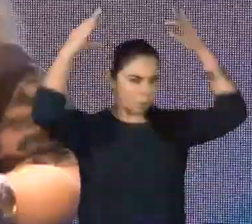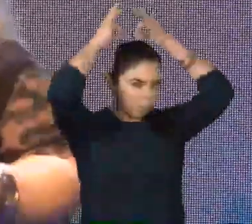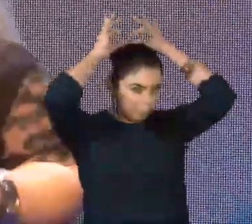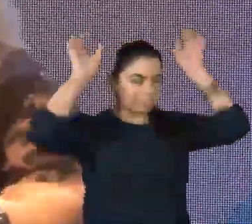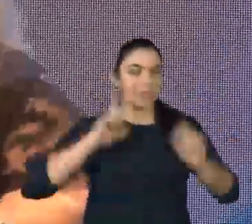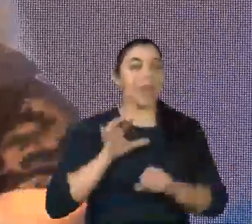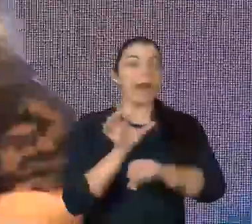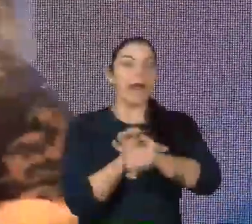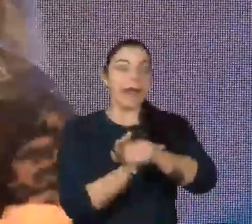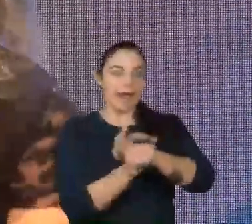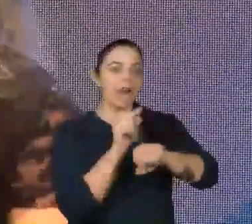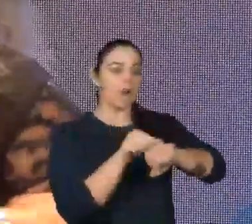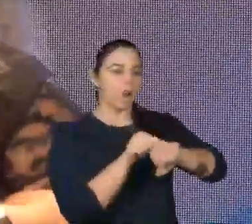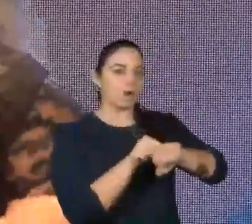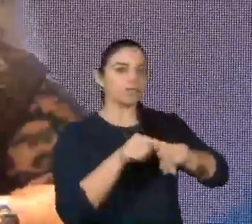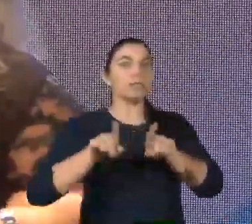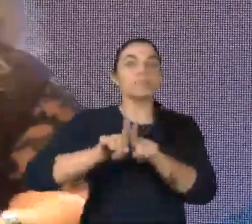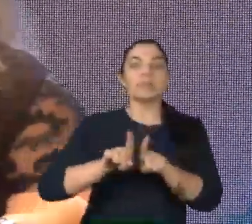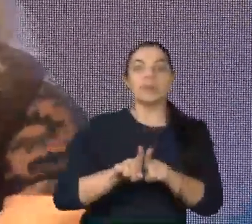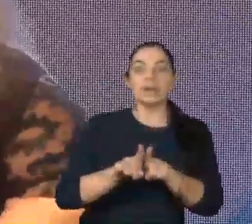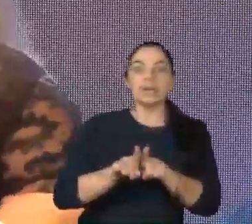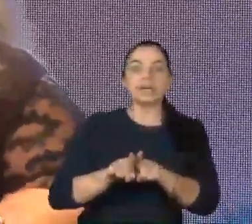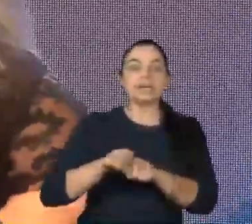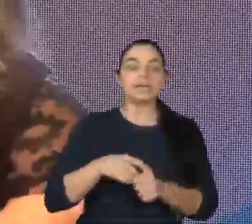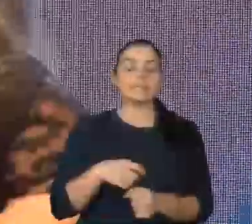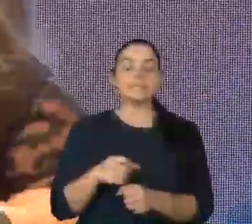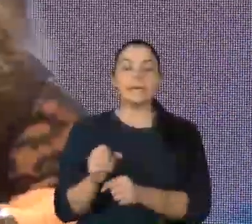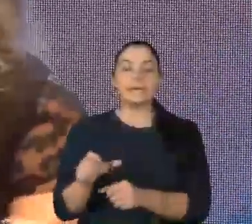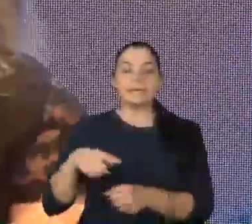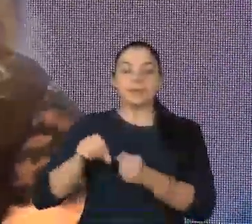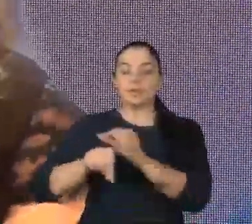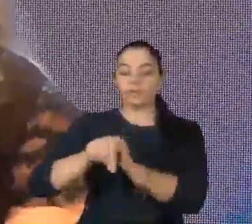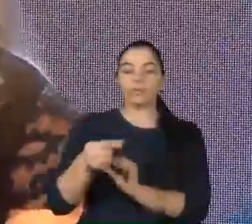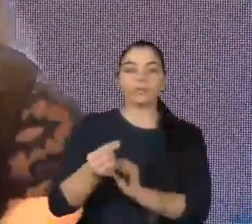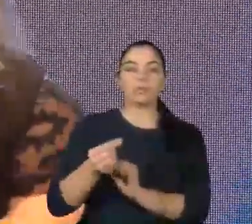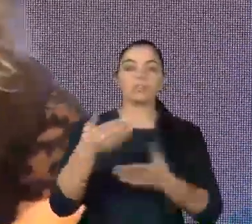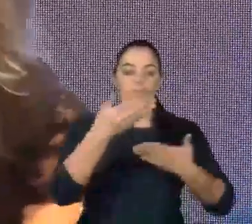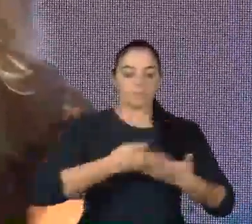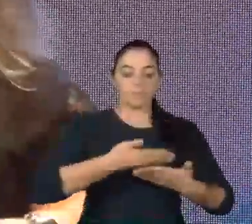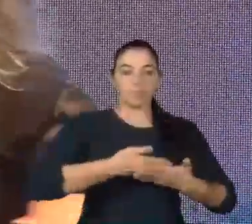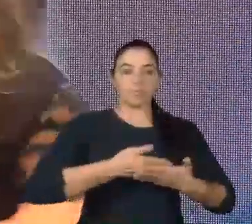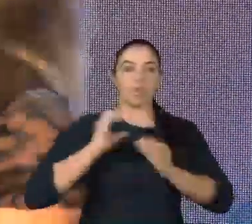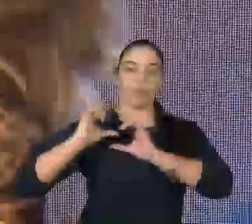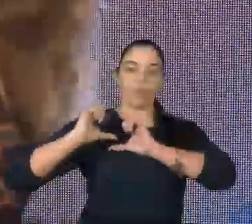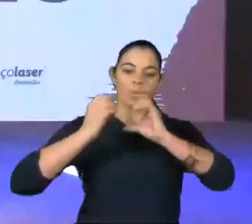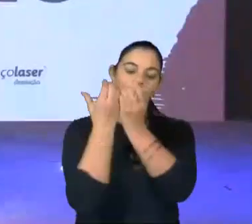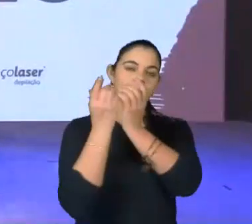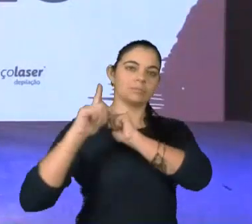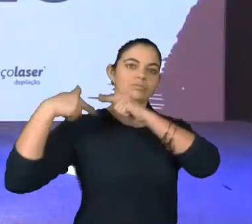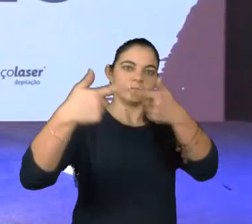relógio na minha mão esquerda e também estou segurando umas fichas do Congresso Genética Não É Destino.